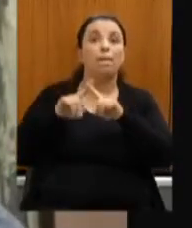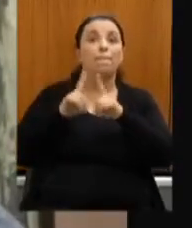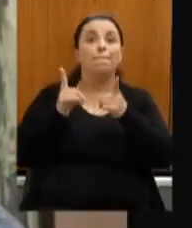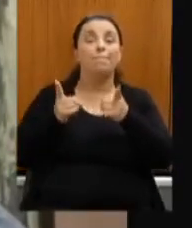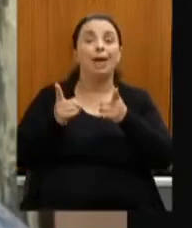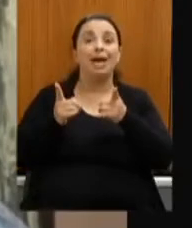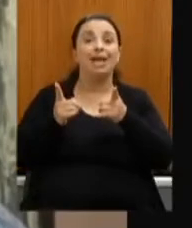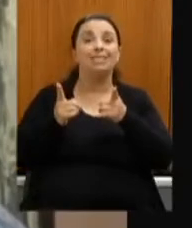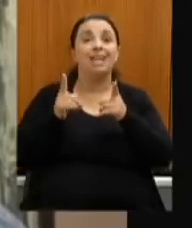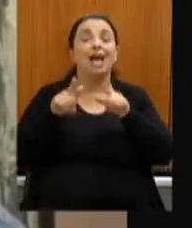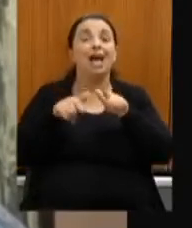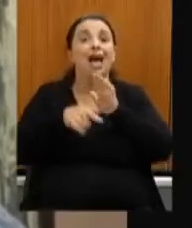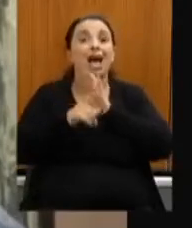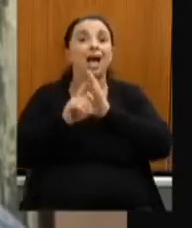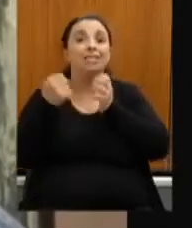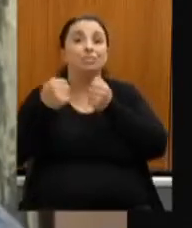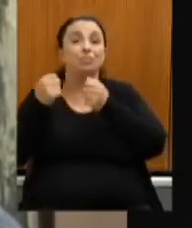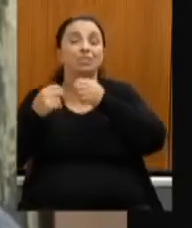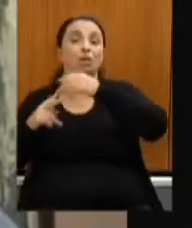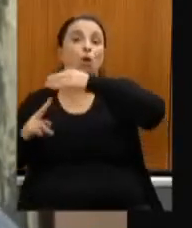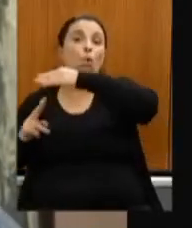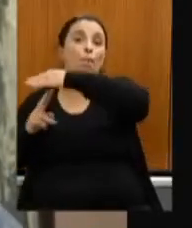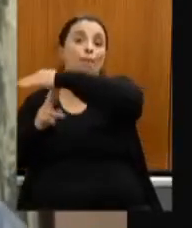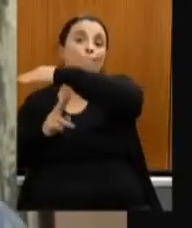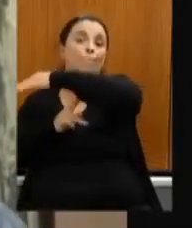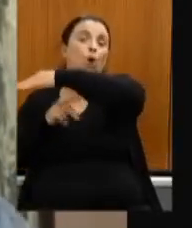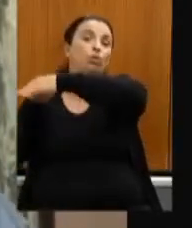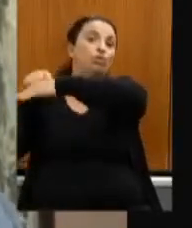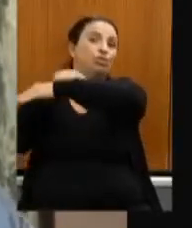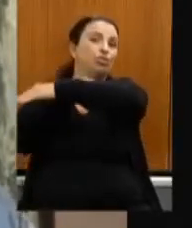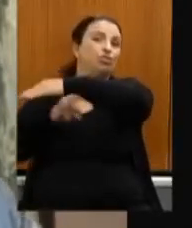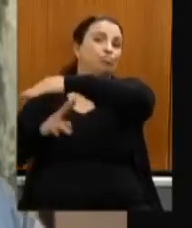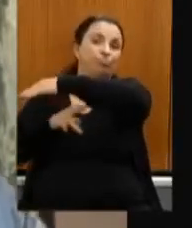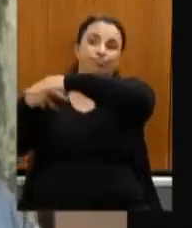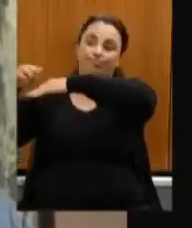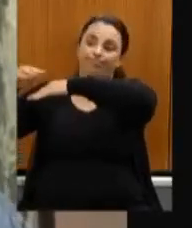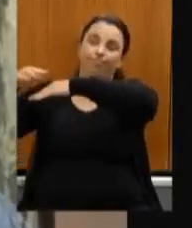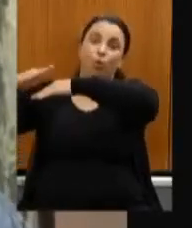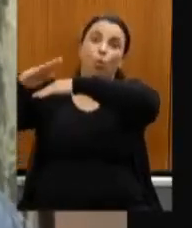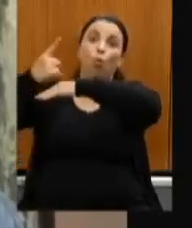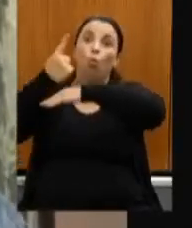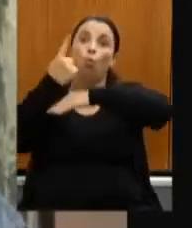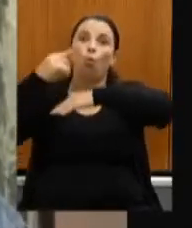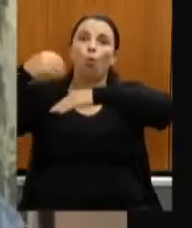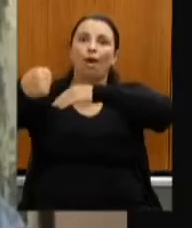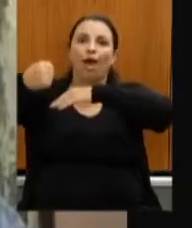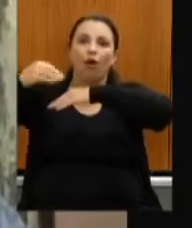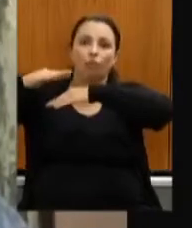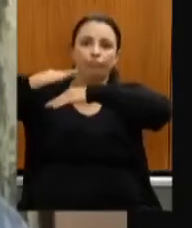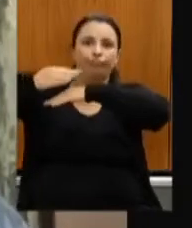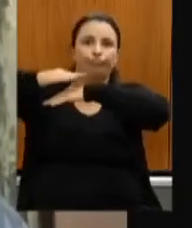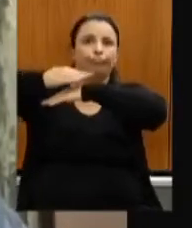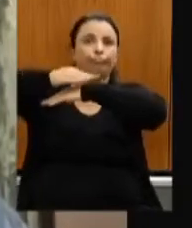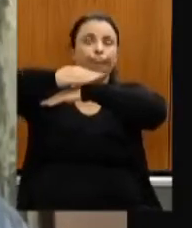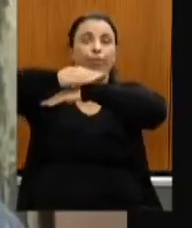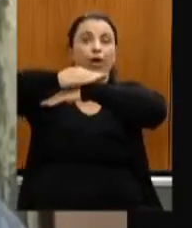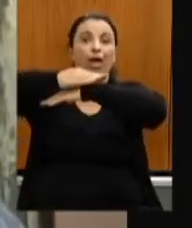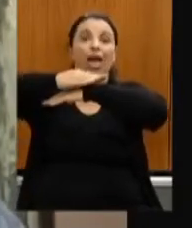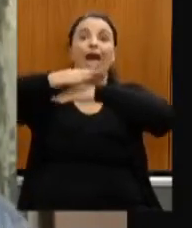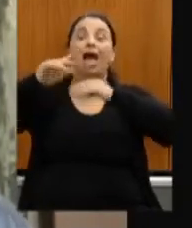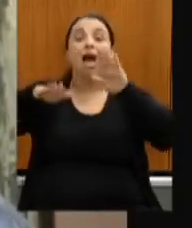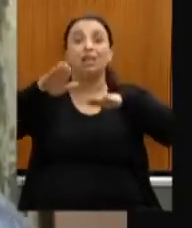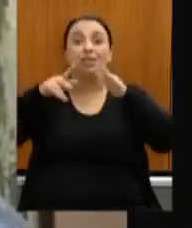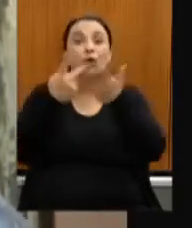poder chegar em Serra do Cipó uma ponte de um carro só tem dia que o engarrafamento ali secretário fica de